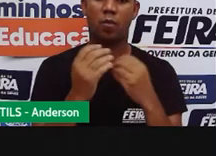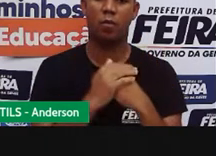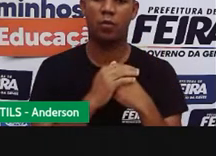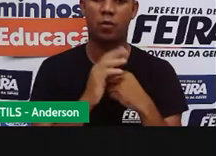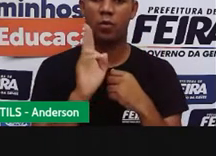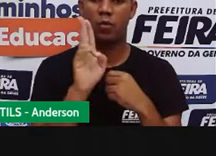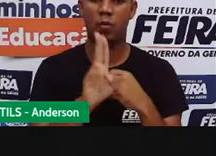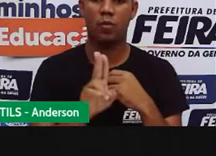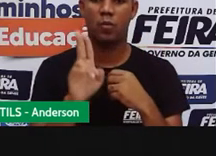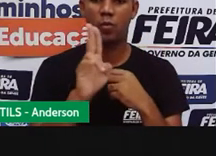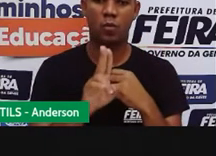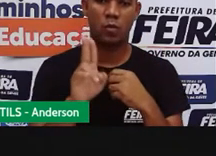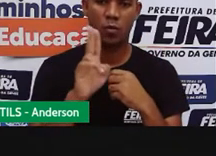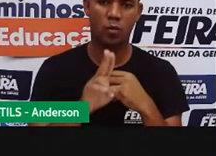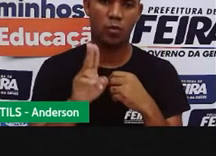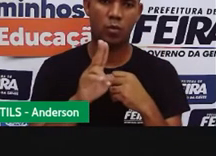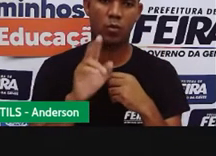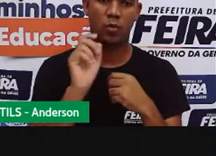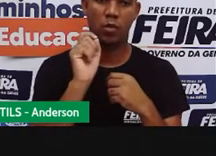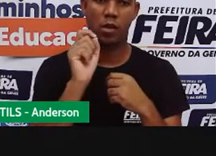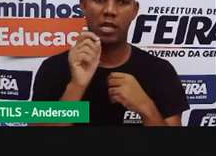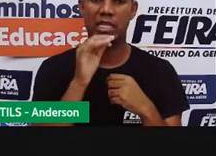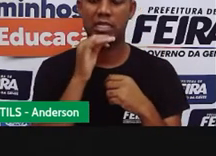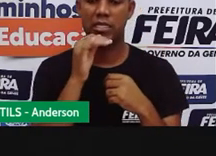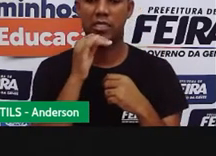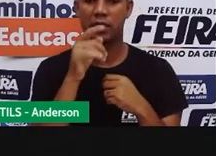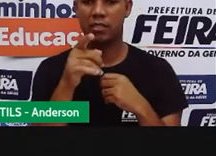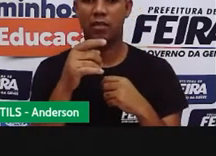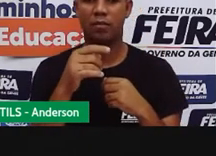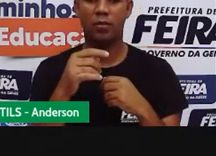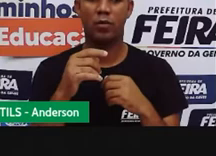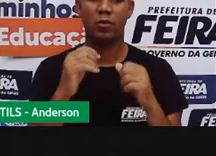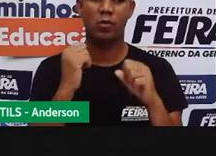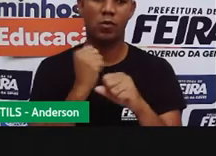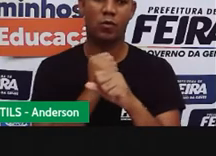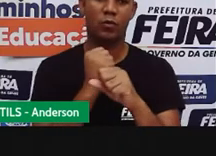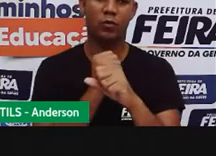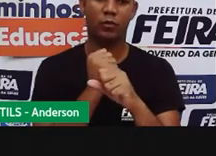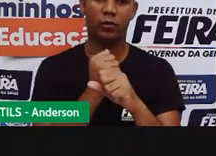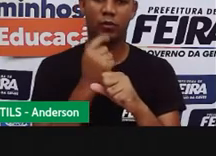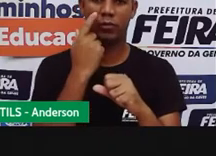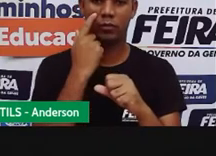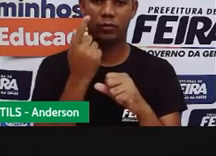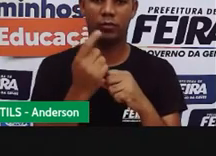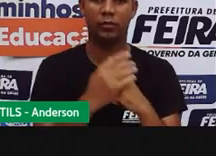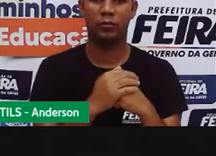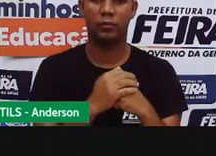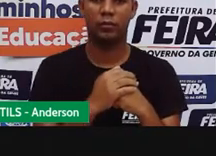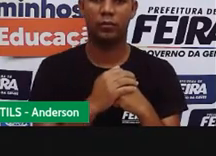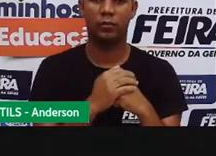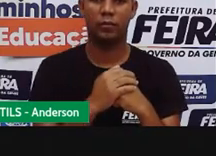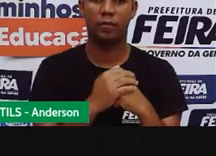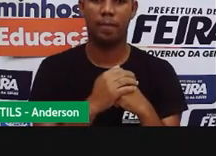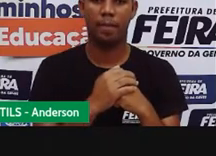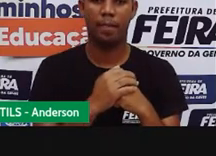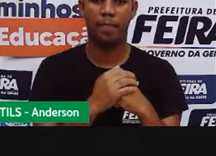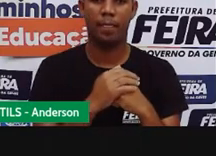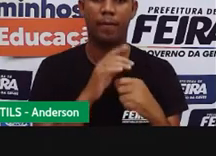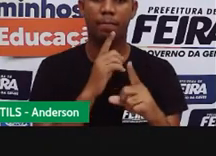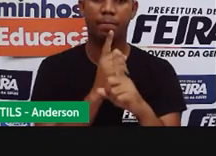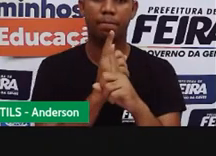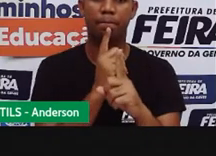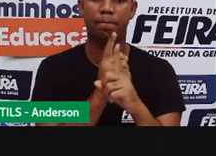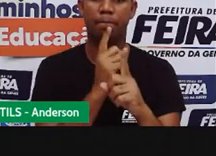delegaram os fardos de palha nas suas construções. A palha encontrada na